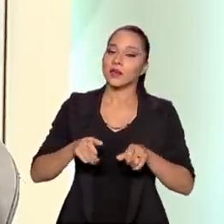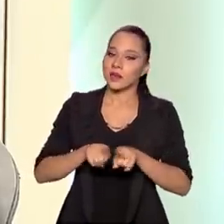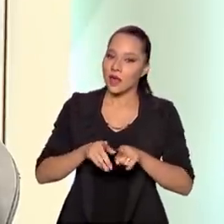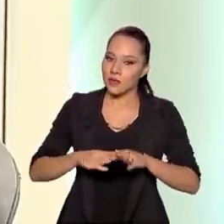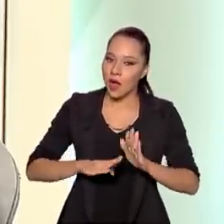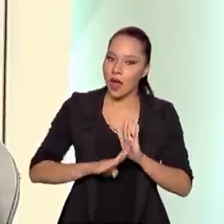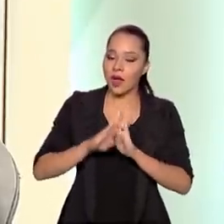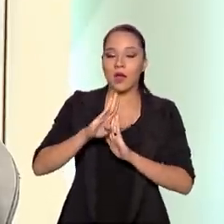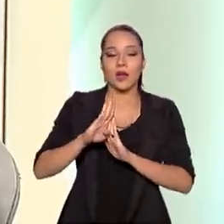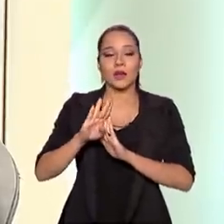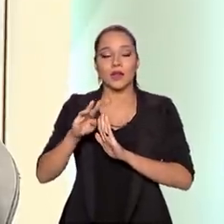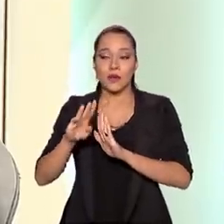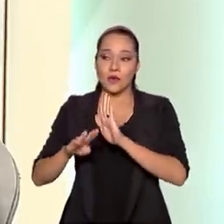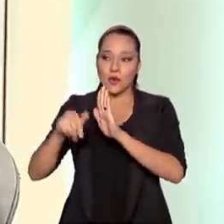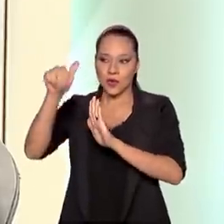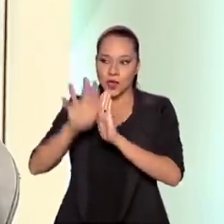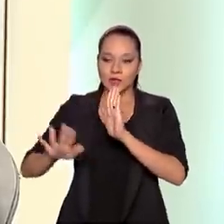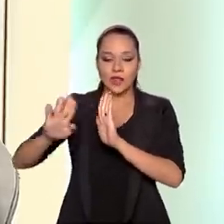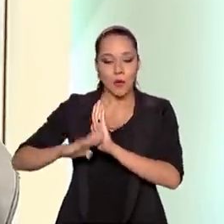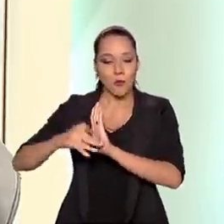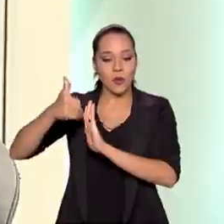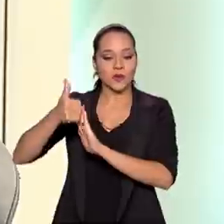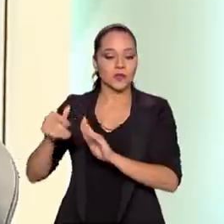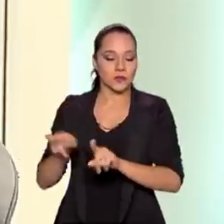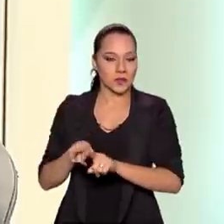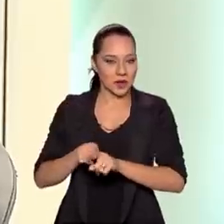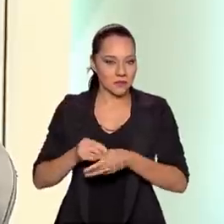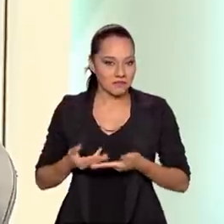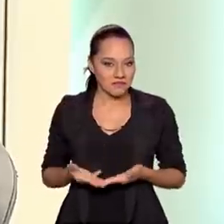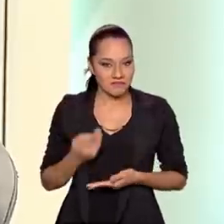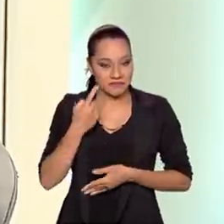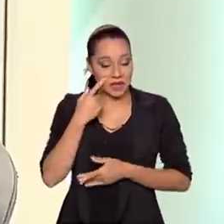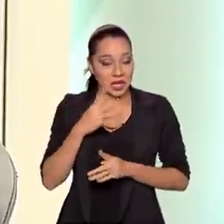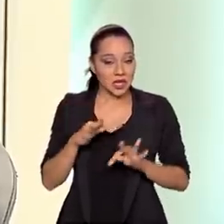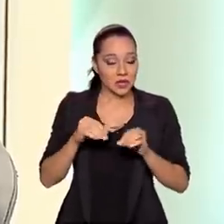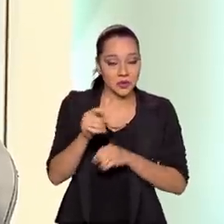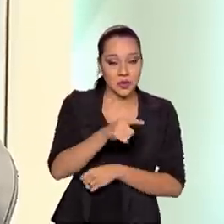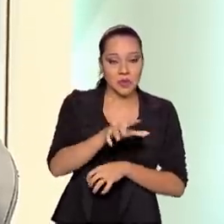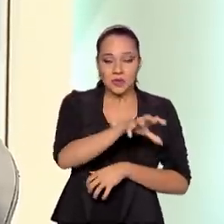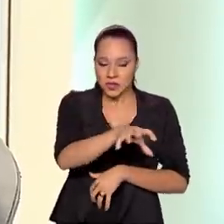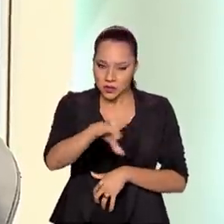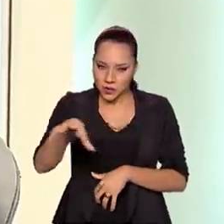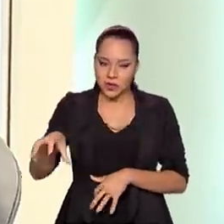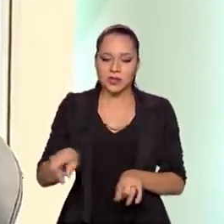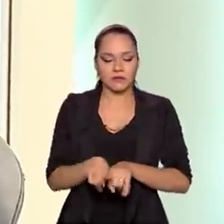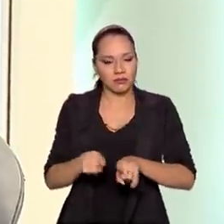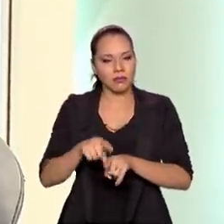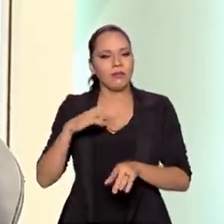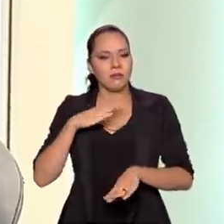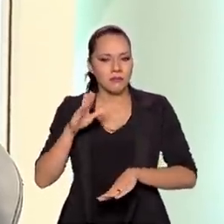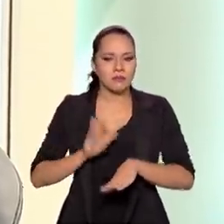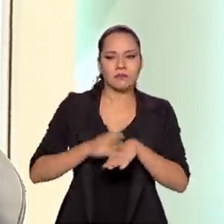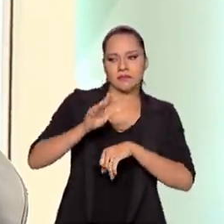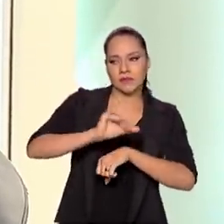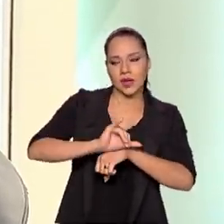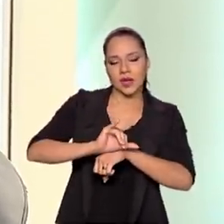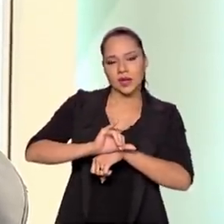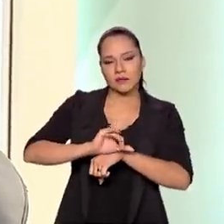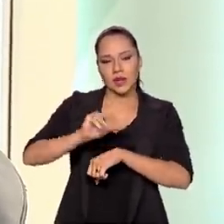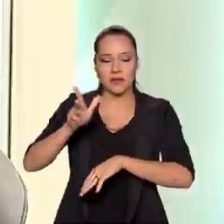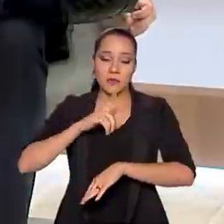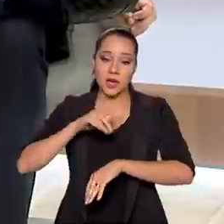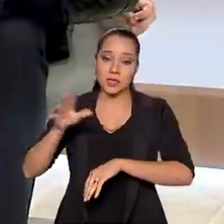nacional fosse positivo. Lógico, é considerando que tantos outros setores tiveram mais importação do que